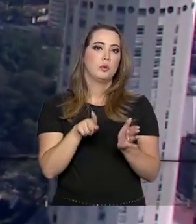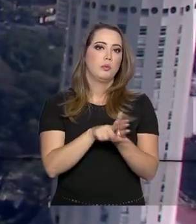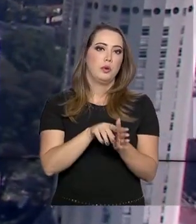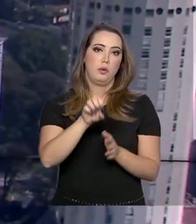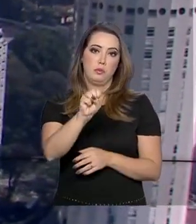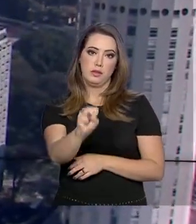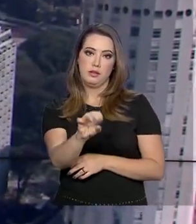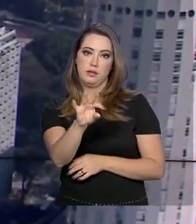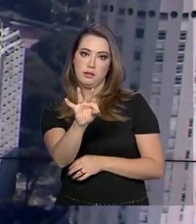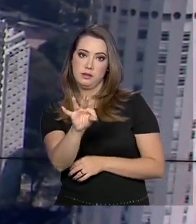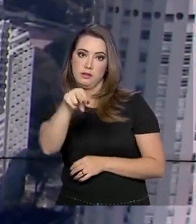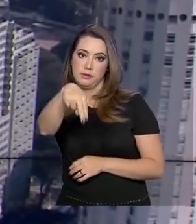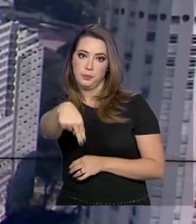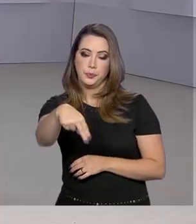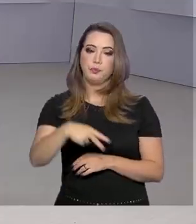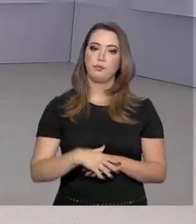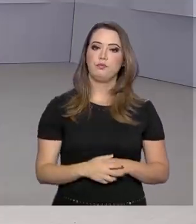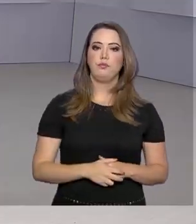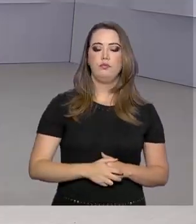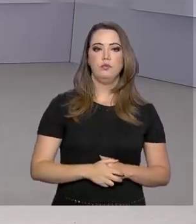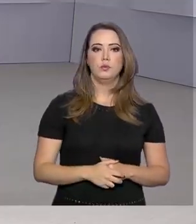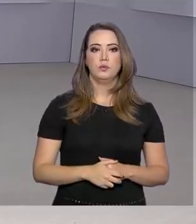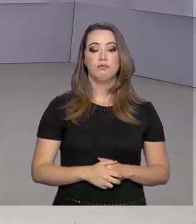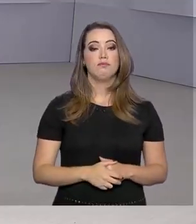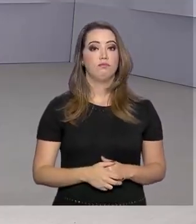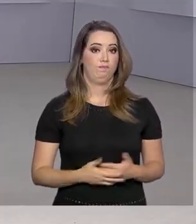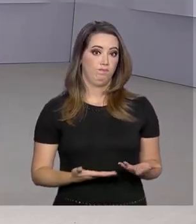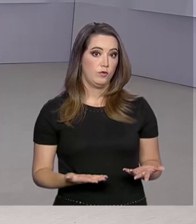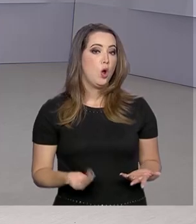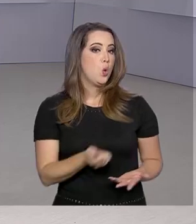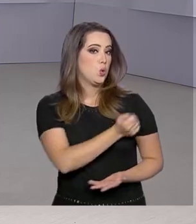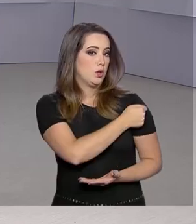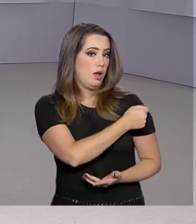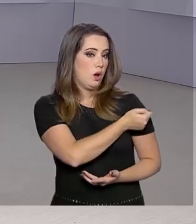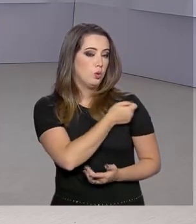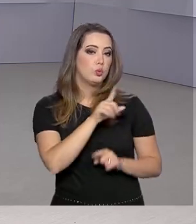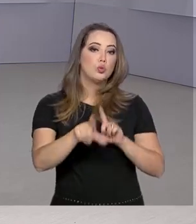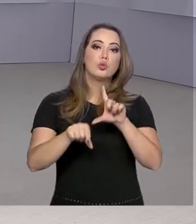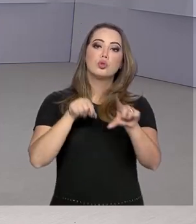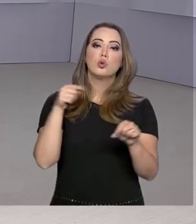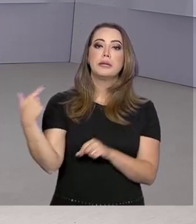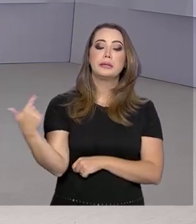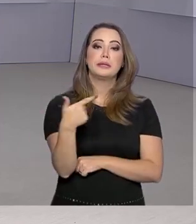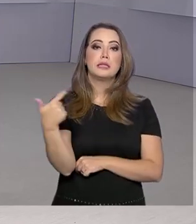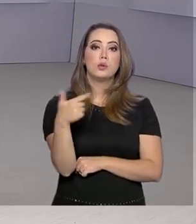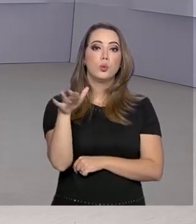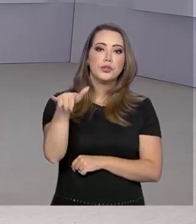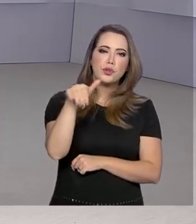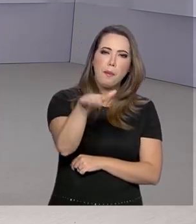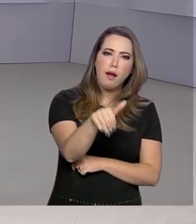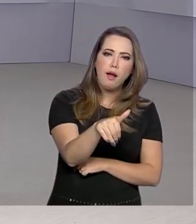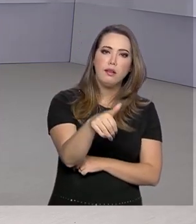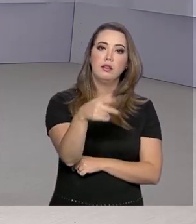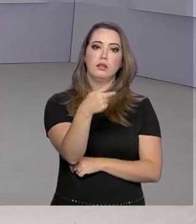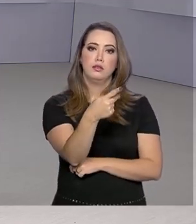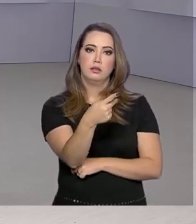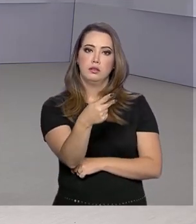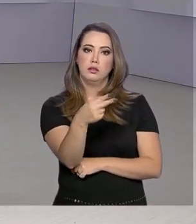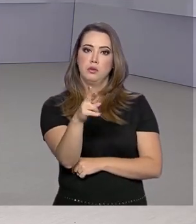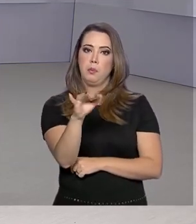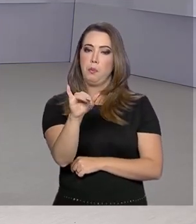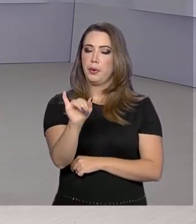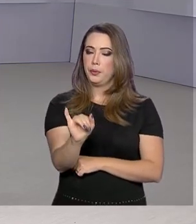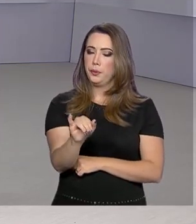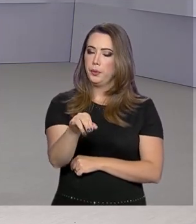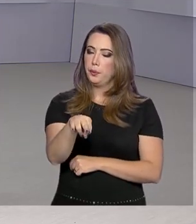Secretaria do Tesouro Nacional. Os estudantes selecionados em segunda chamada para o programa Universidade para Todos